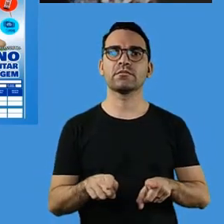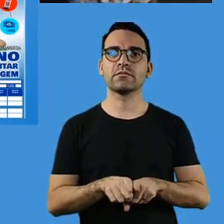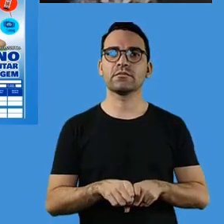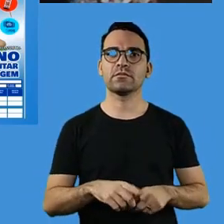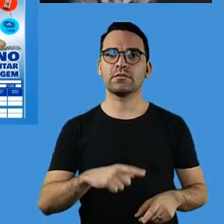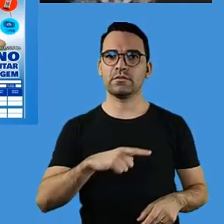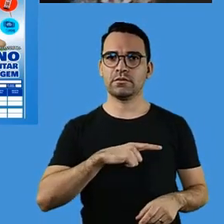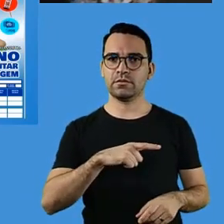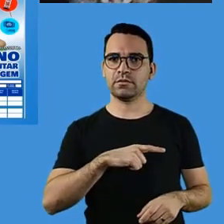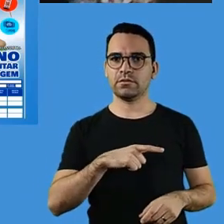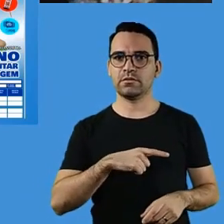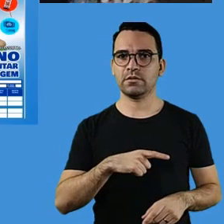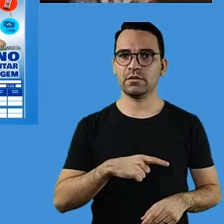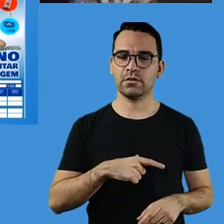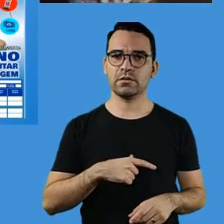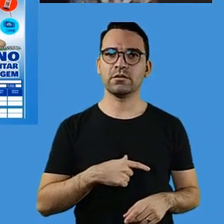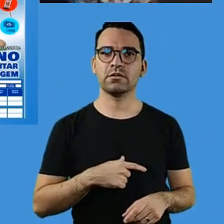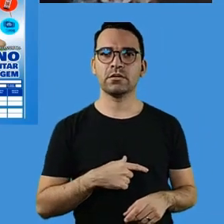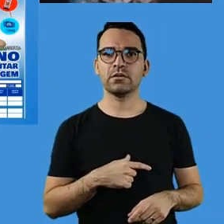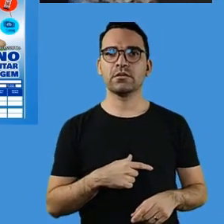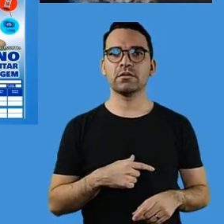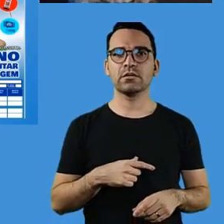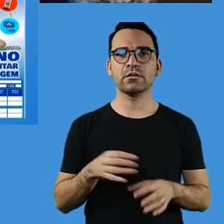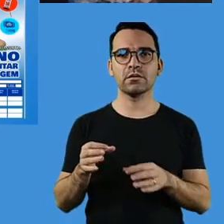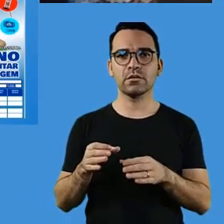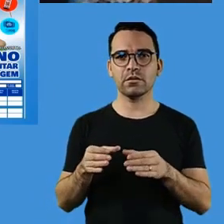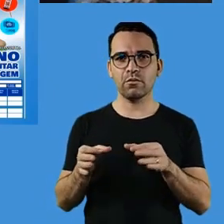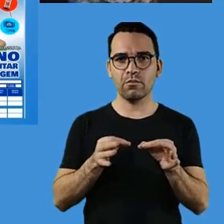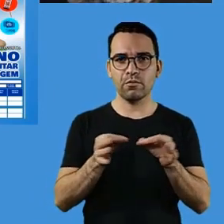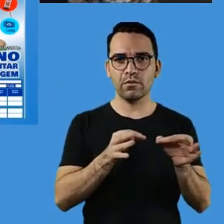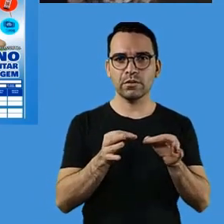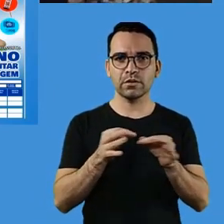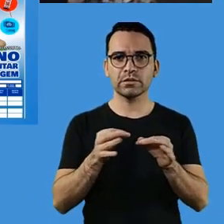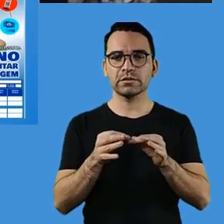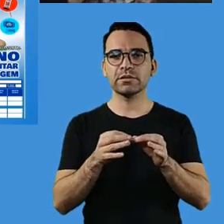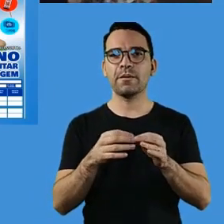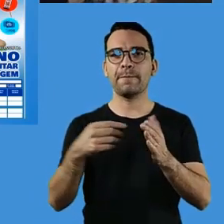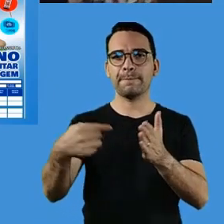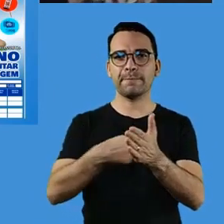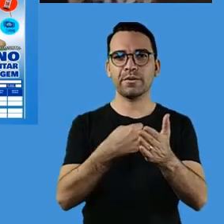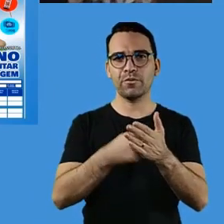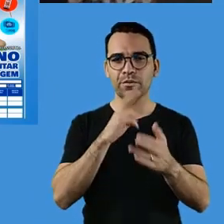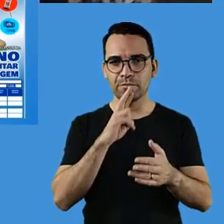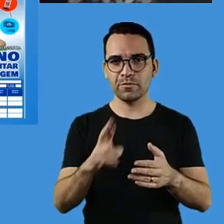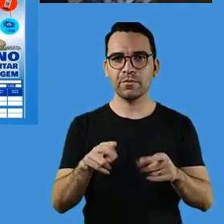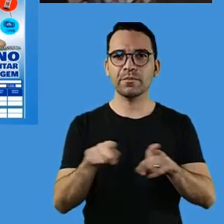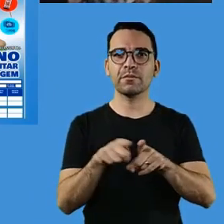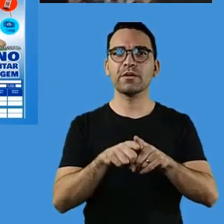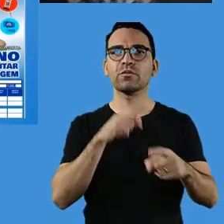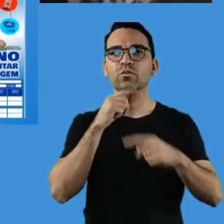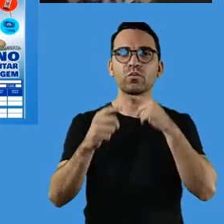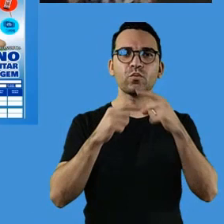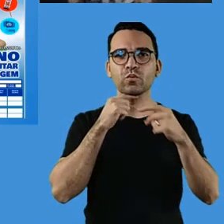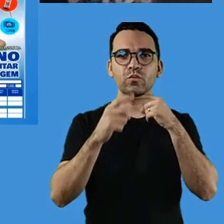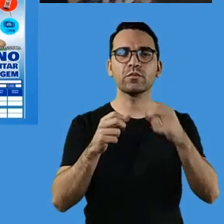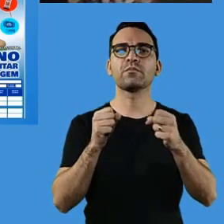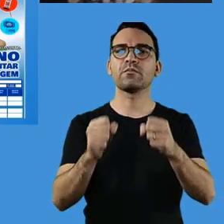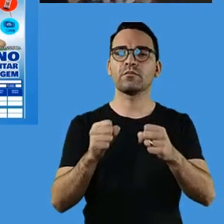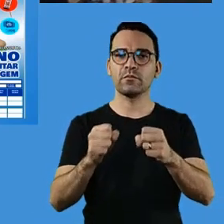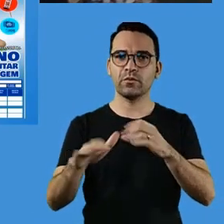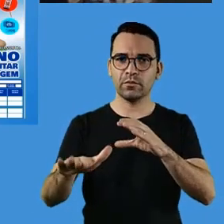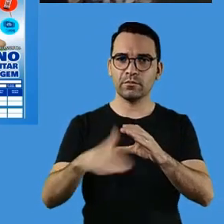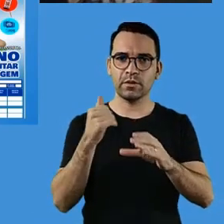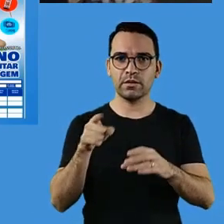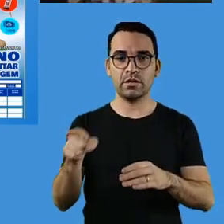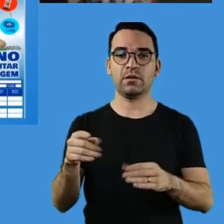E ainda vamos contar, tá? Com o banco de atividades do Modo Semed também e com o plantão pedagógico